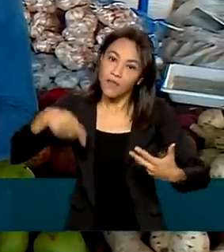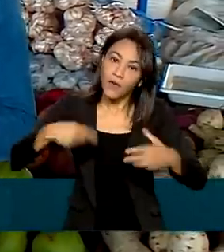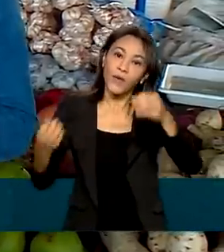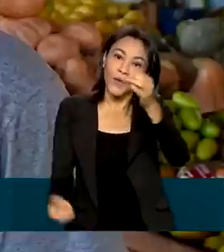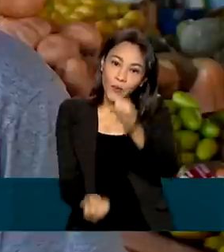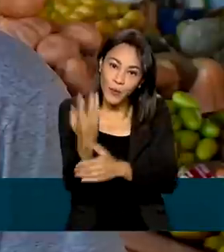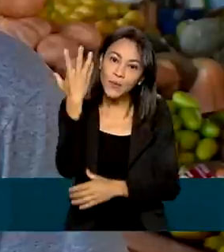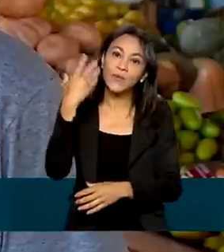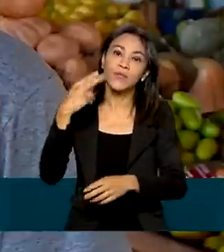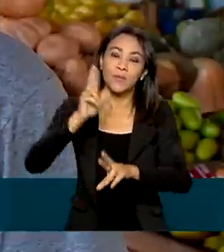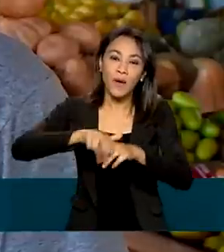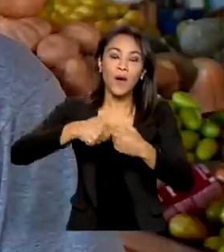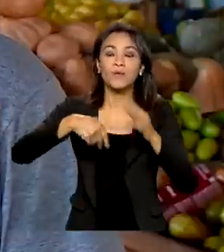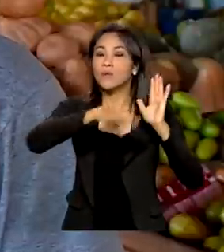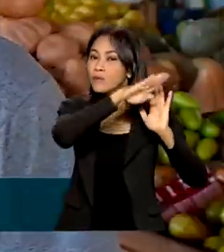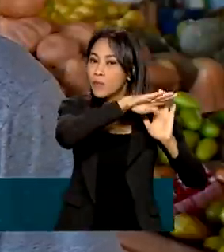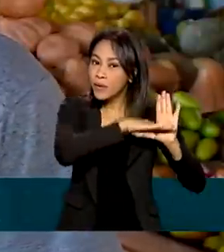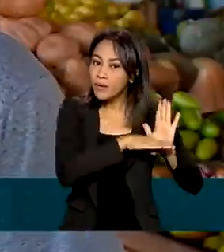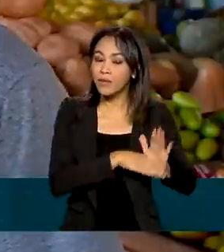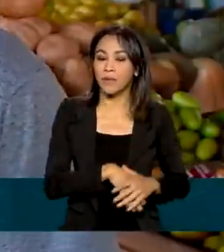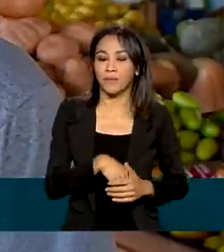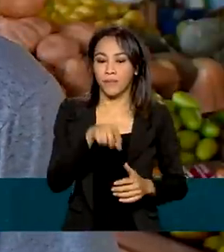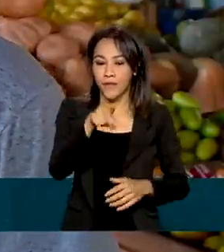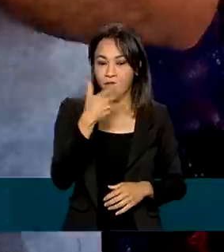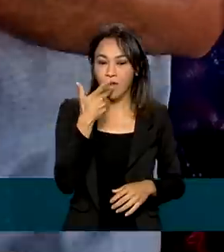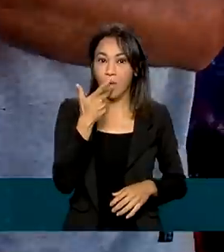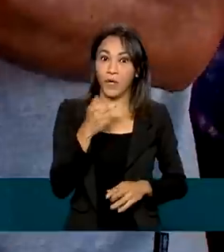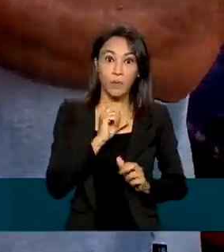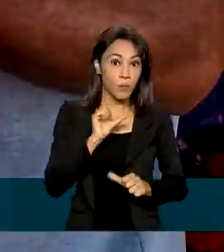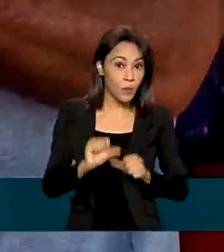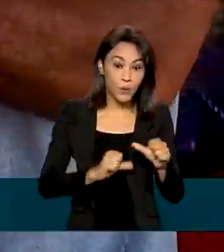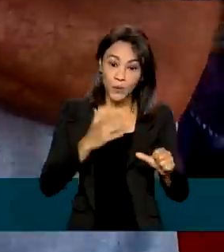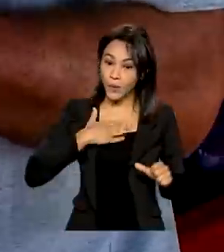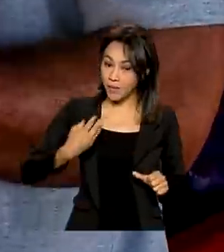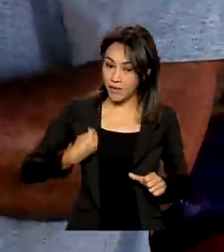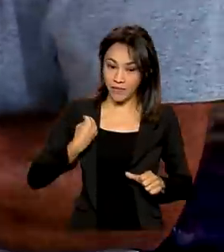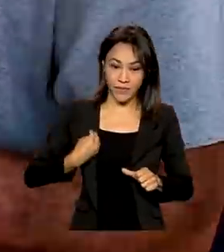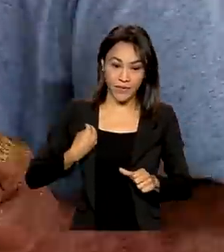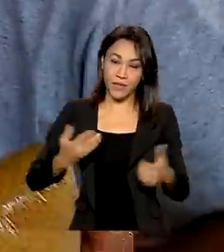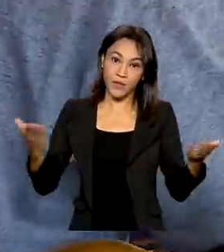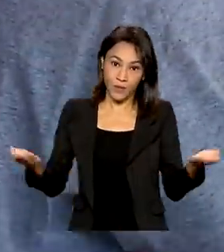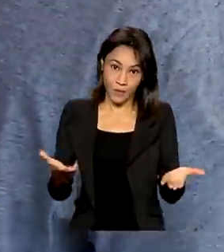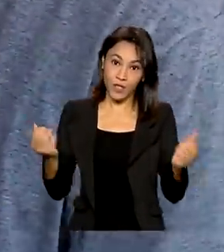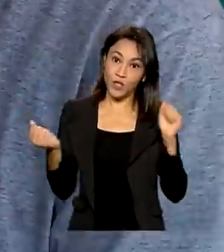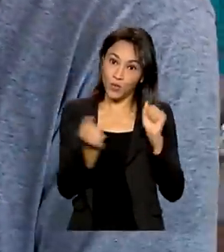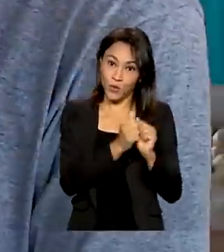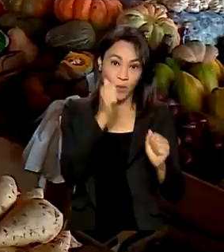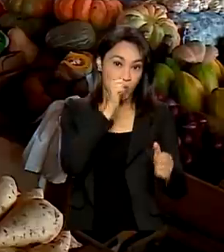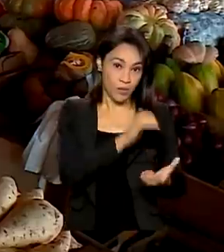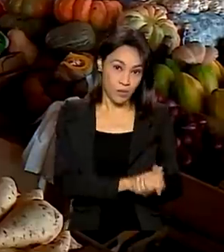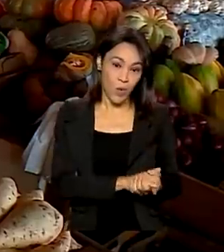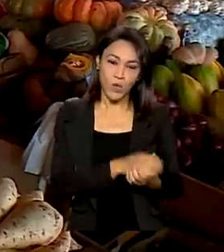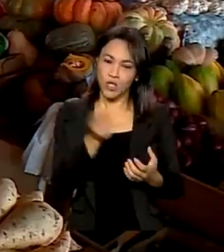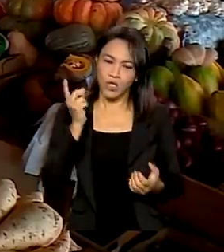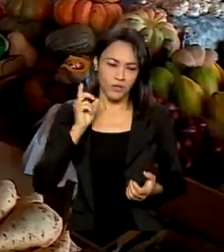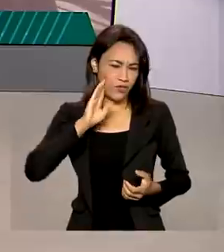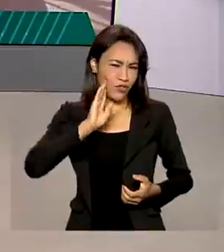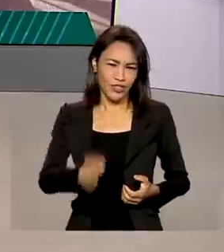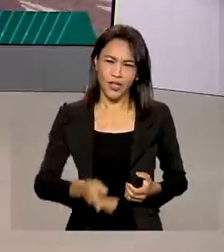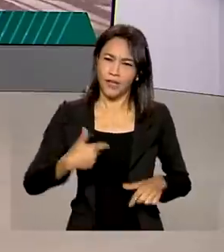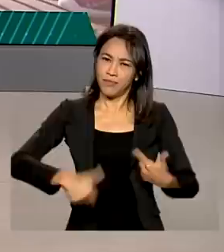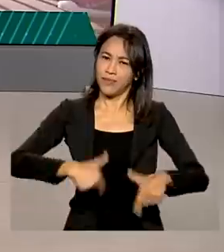Calha Norte. Mudou muito a minha vida e estou aqui na batalha. Eu e minha esposa, topado aqui, direto, trabalhando.